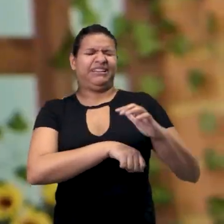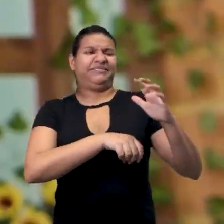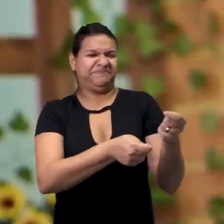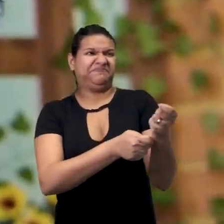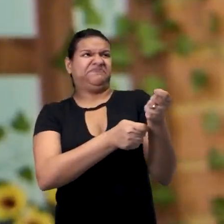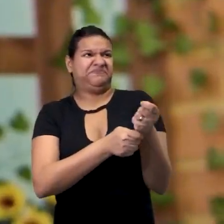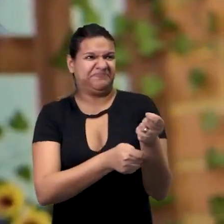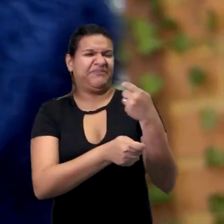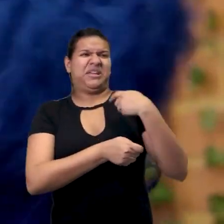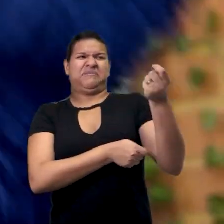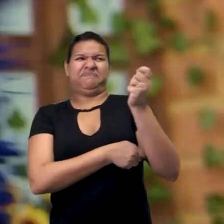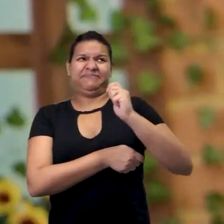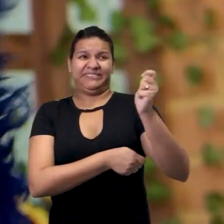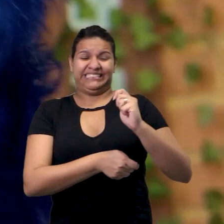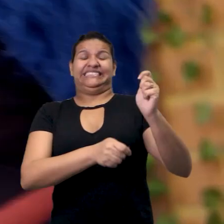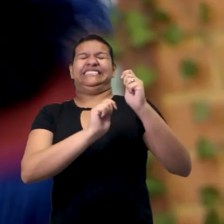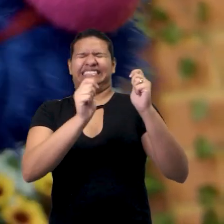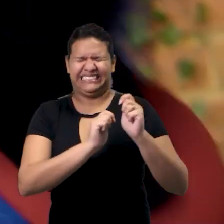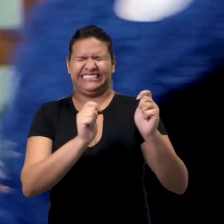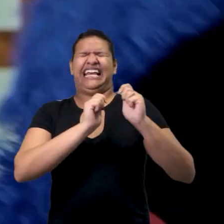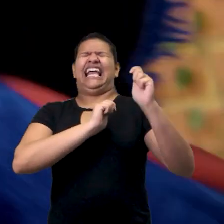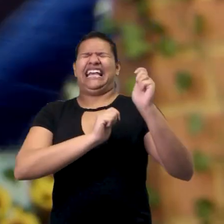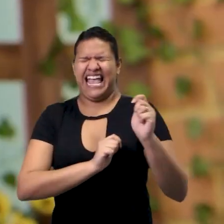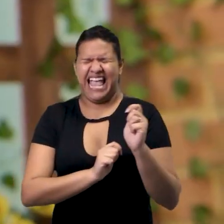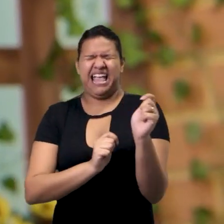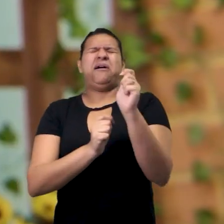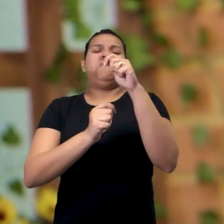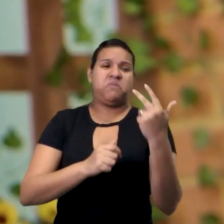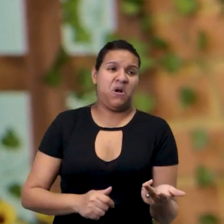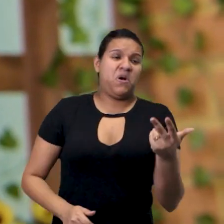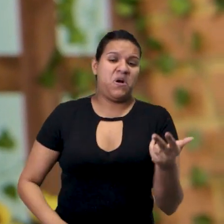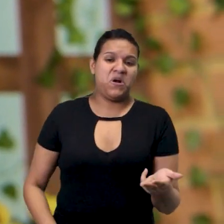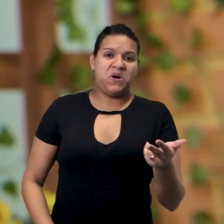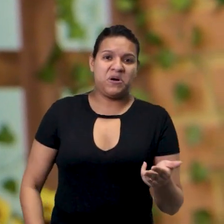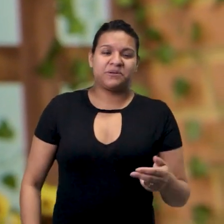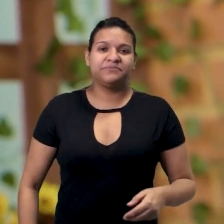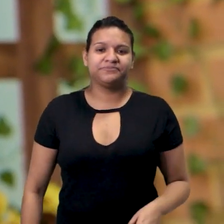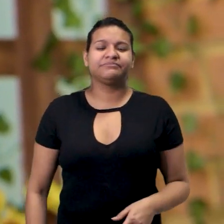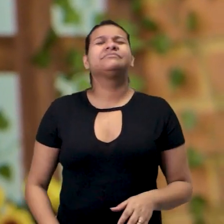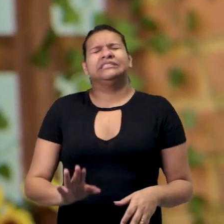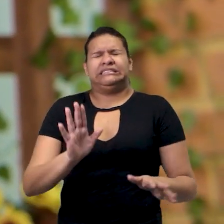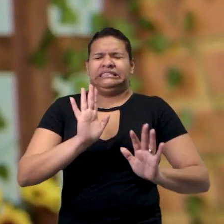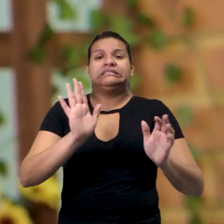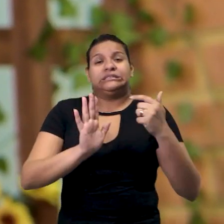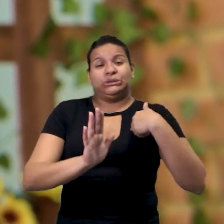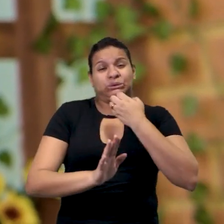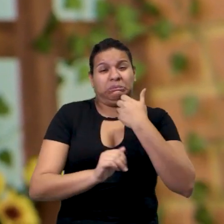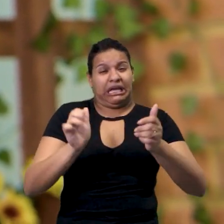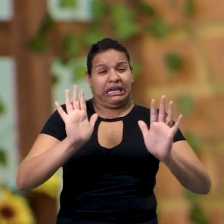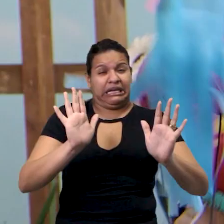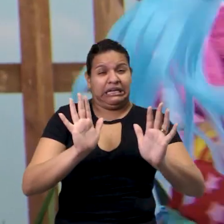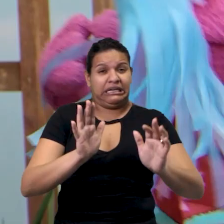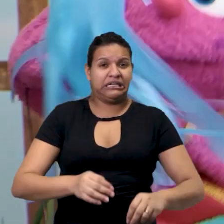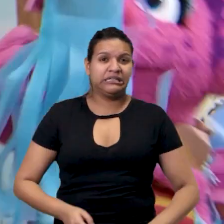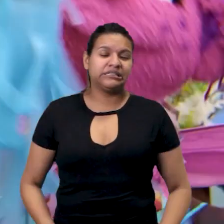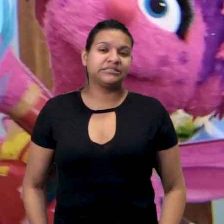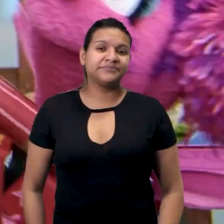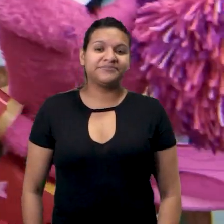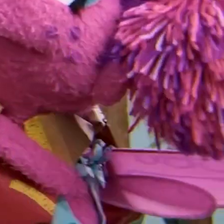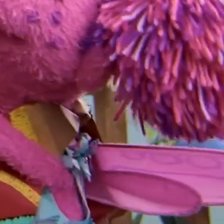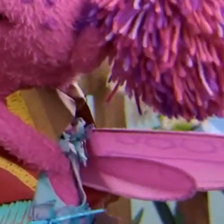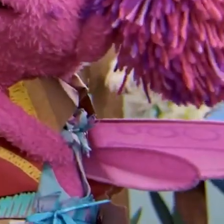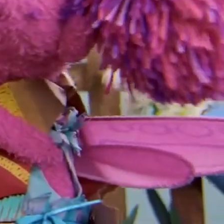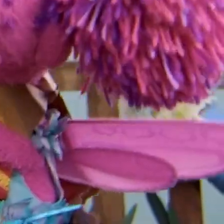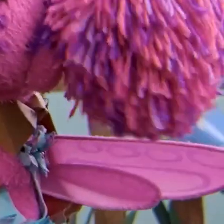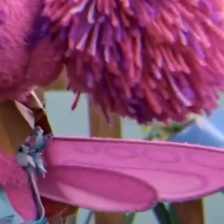empinar pipas! Grover é puxado para o lado esquerdo! Eu tô bem! Abby